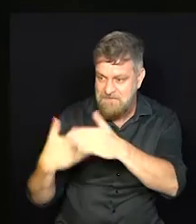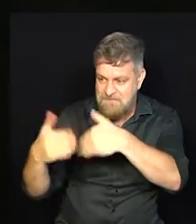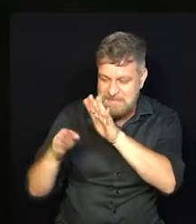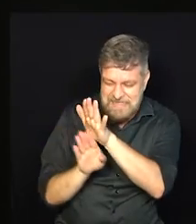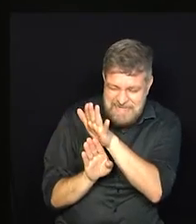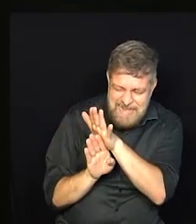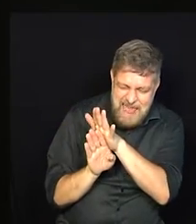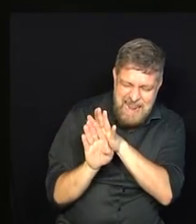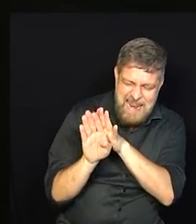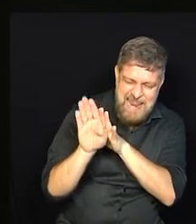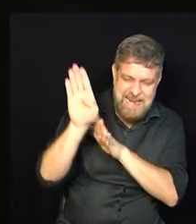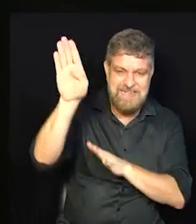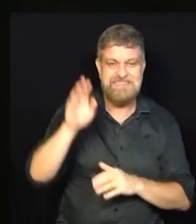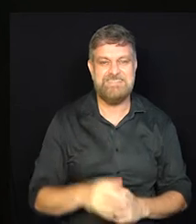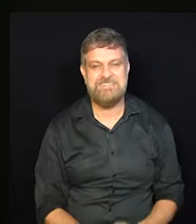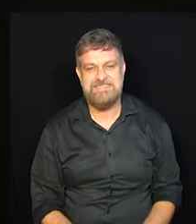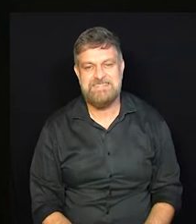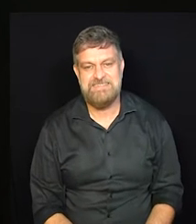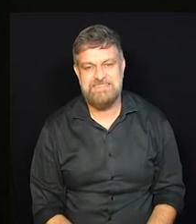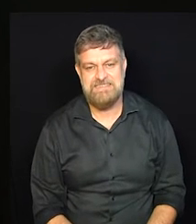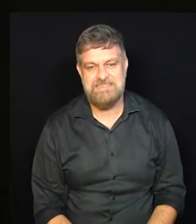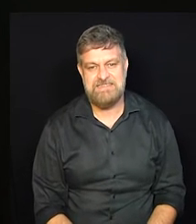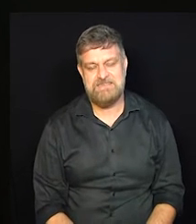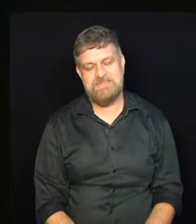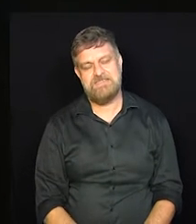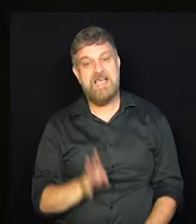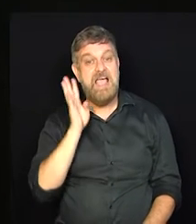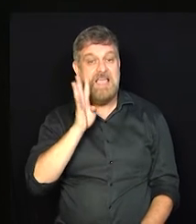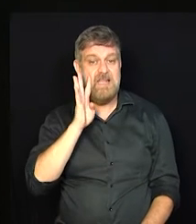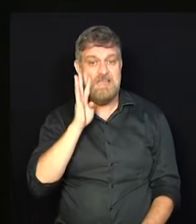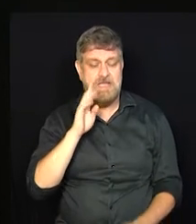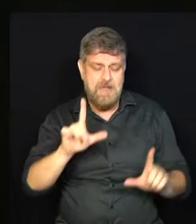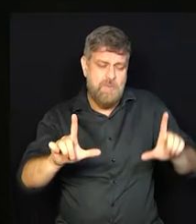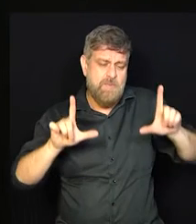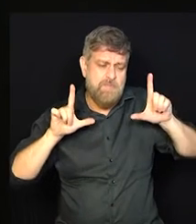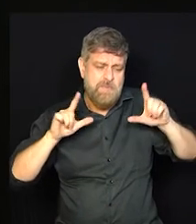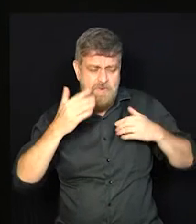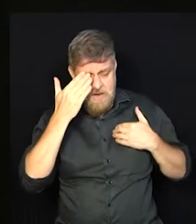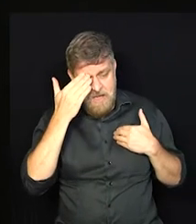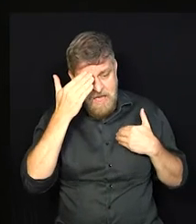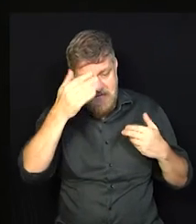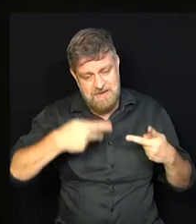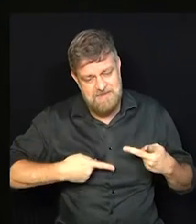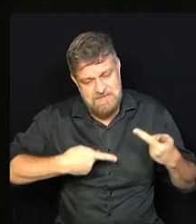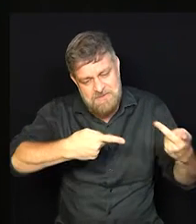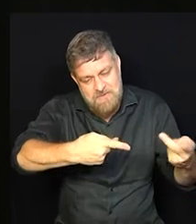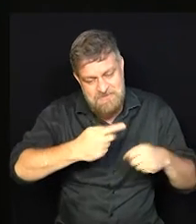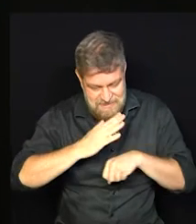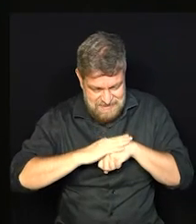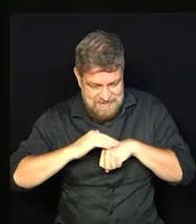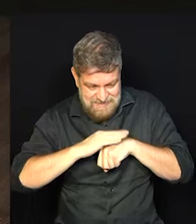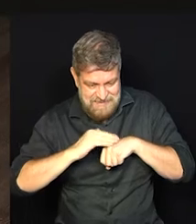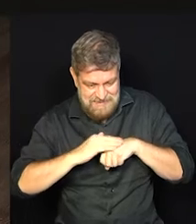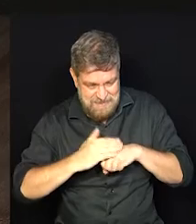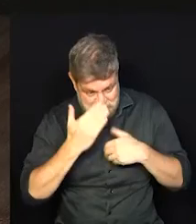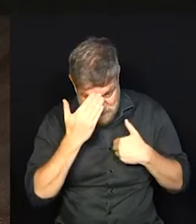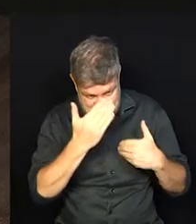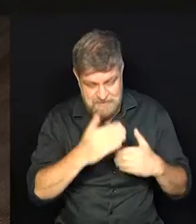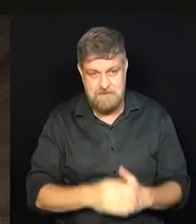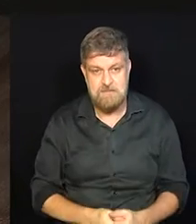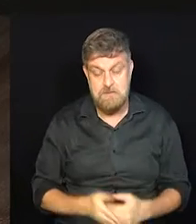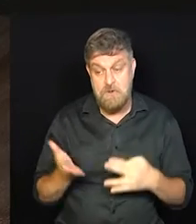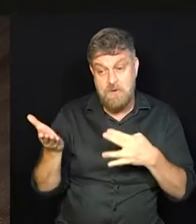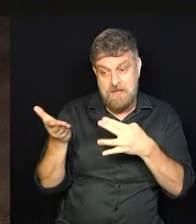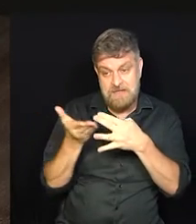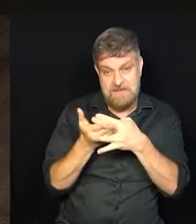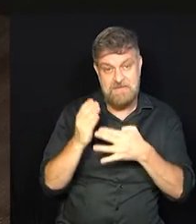vez escalando ainda mais. Que legal, eu que agradeço. Obrigada pelo convite e pelo carinho. E a